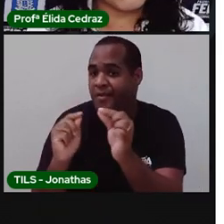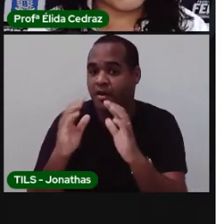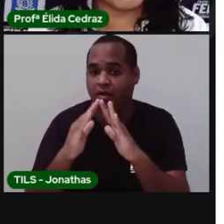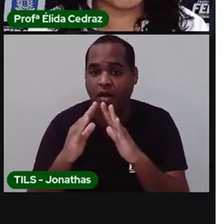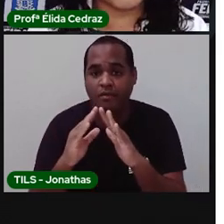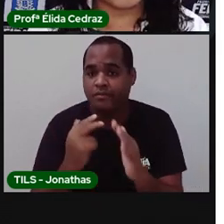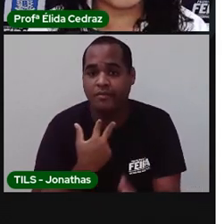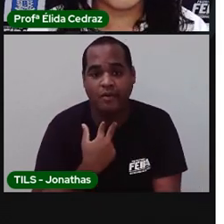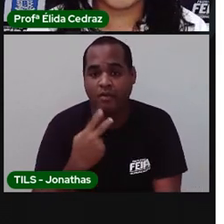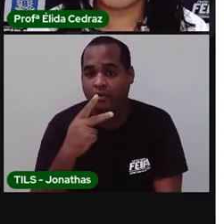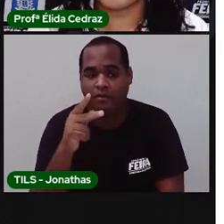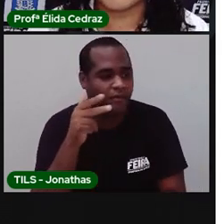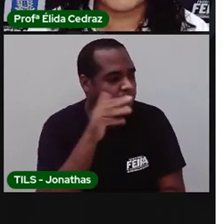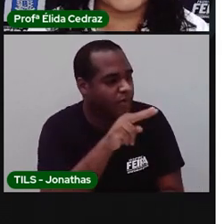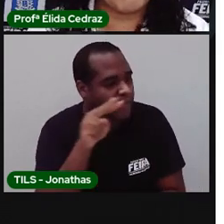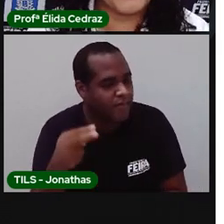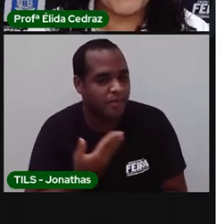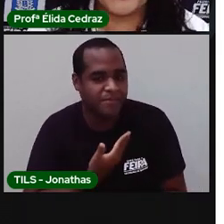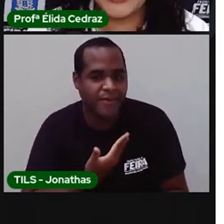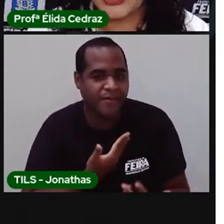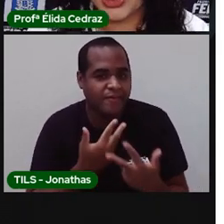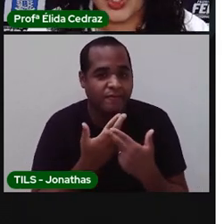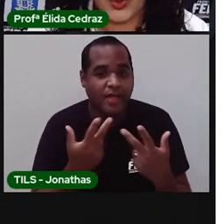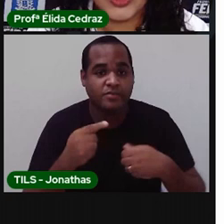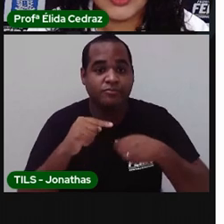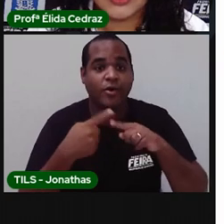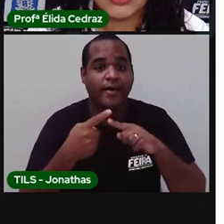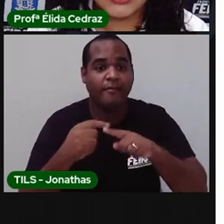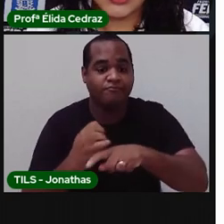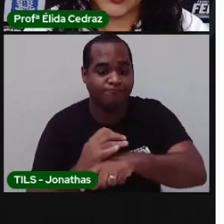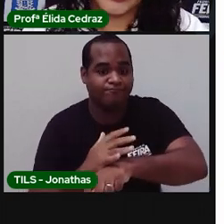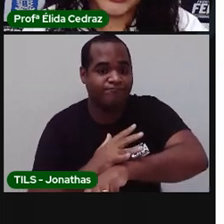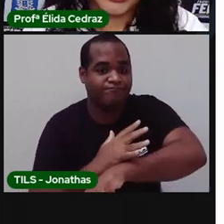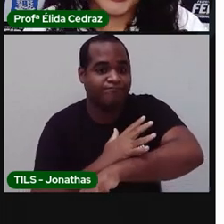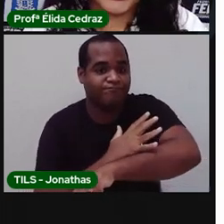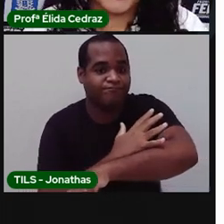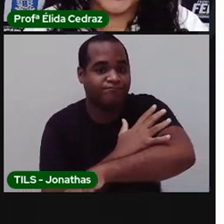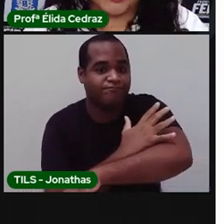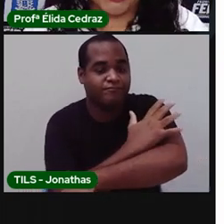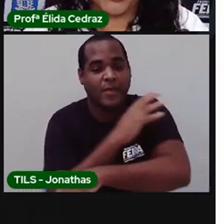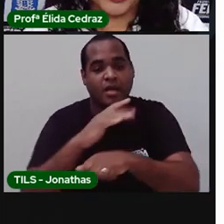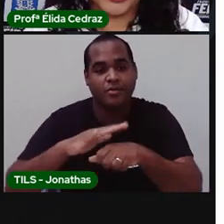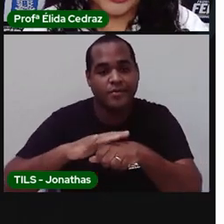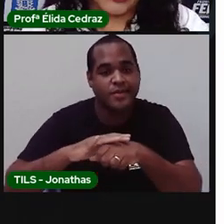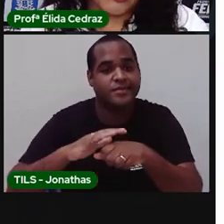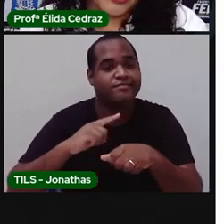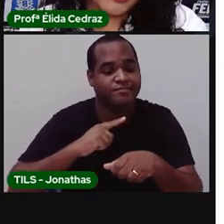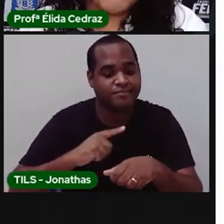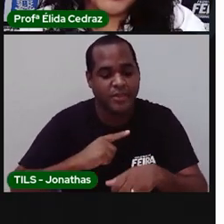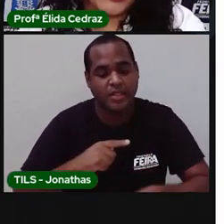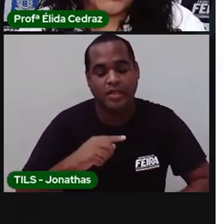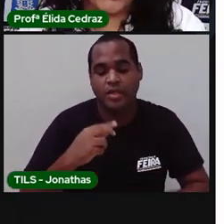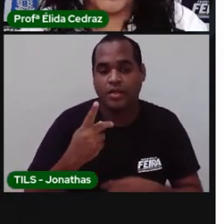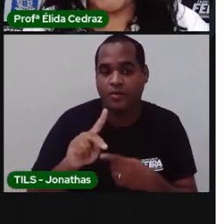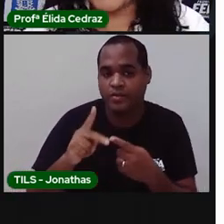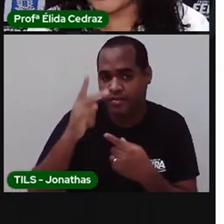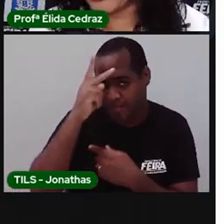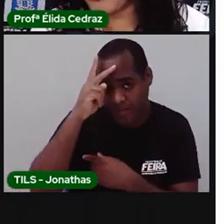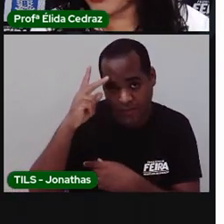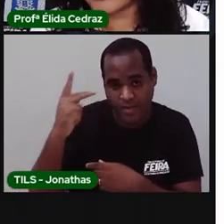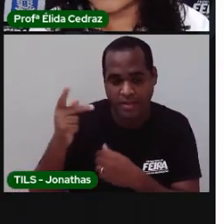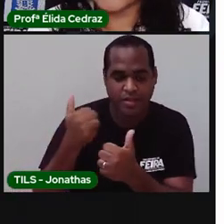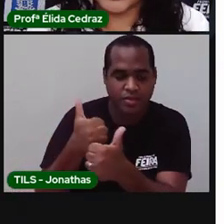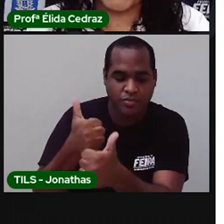nem ver os seus amigos, porque a catapora é contagiosa. Quando a gente está de catapora, qualquer amigo, qualquer